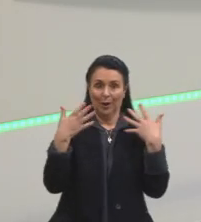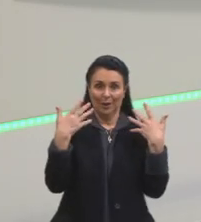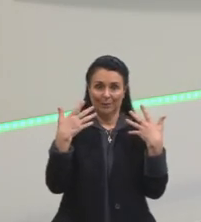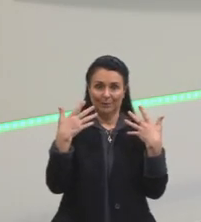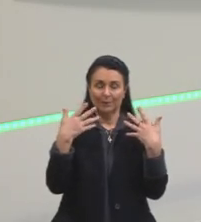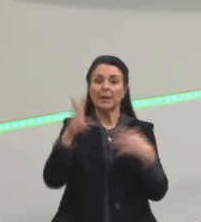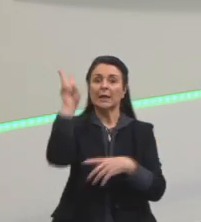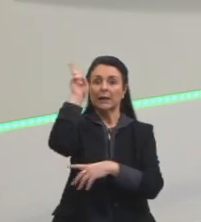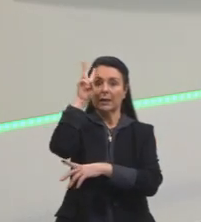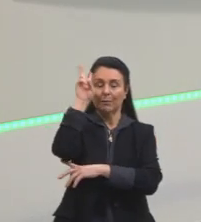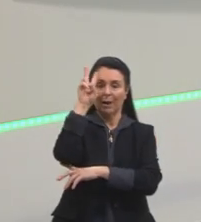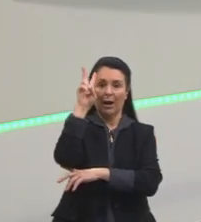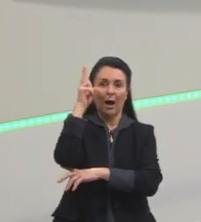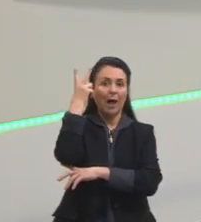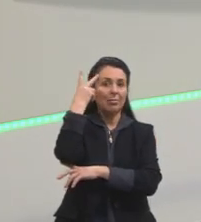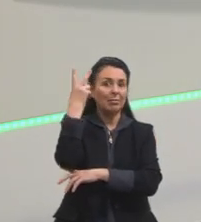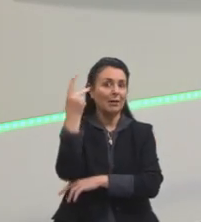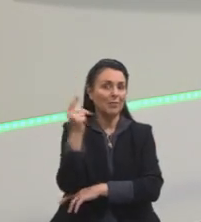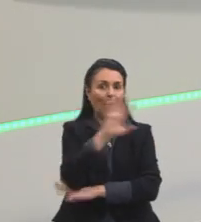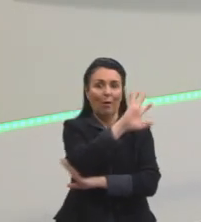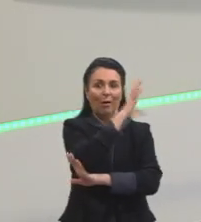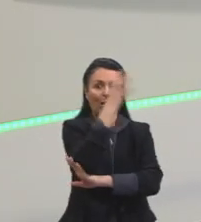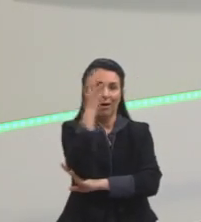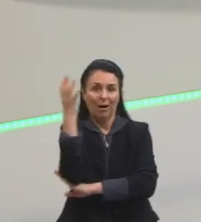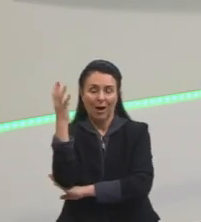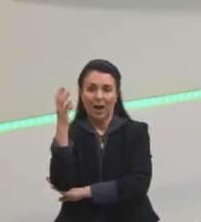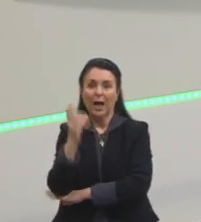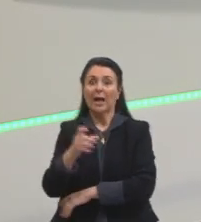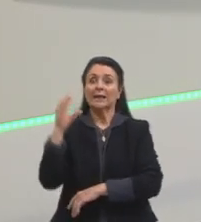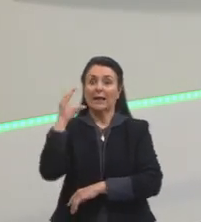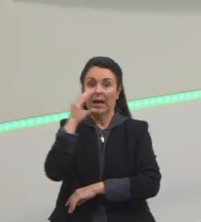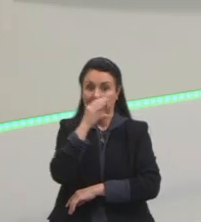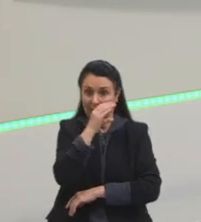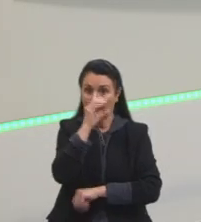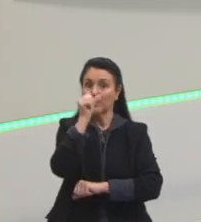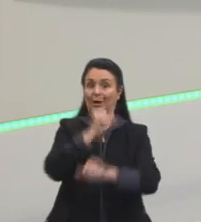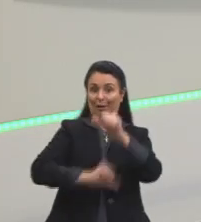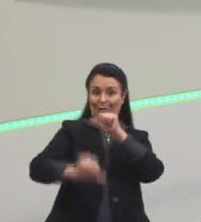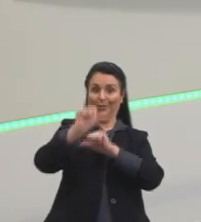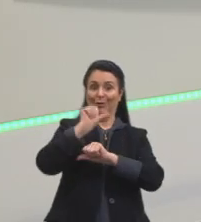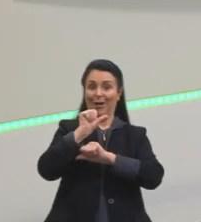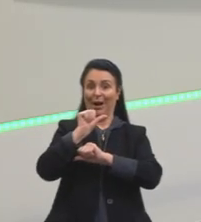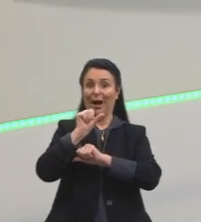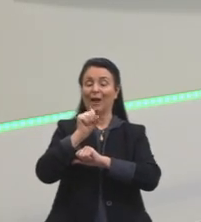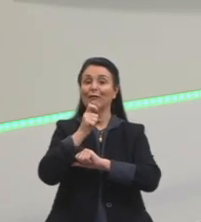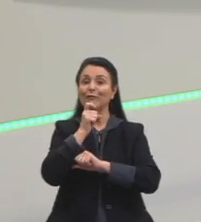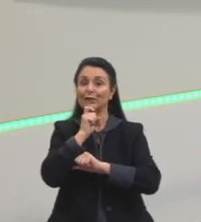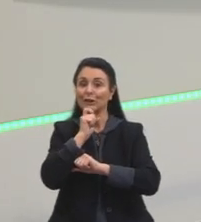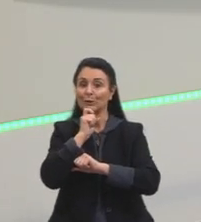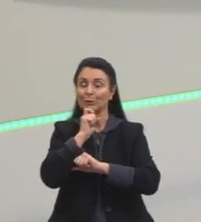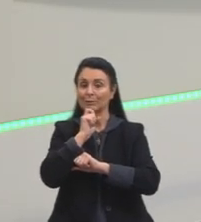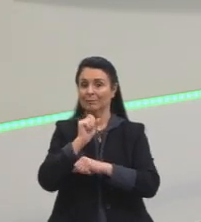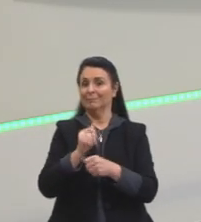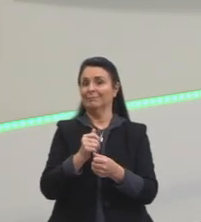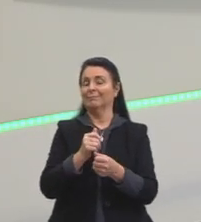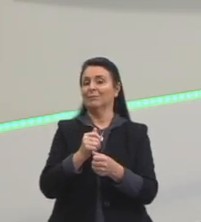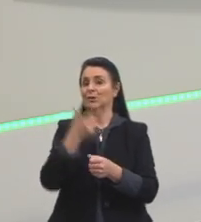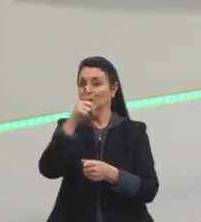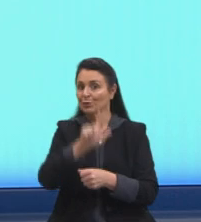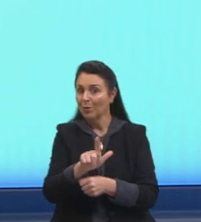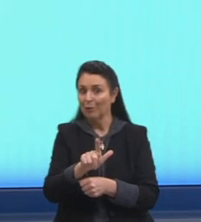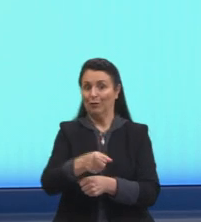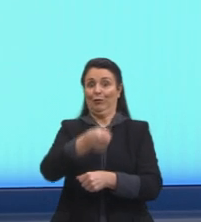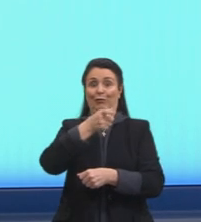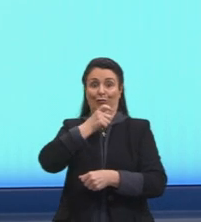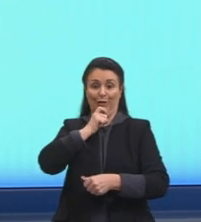natureza, o que tá quente quer esfriar e o que tá frio quer esquentar. Então, se tu coloca uma área de frescor ali, ela vai tentar